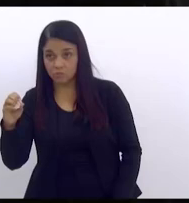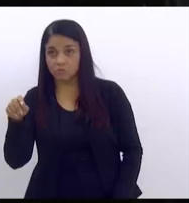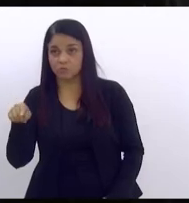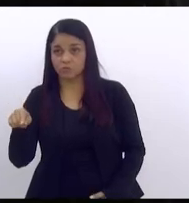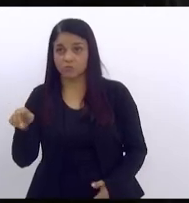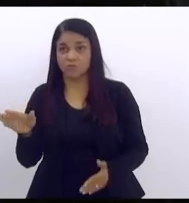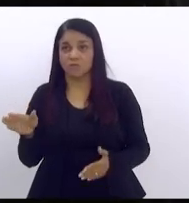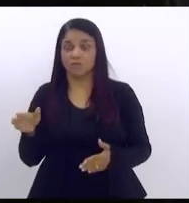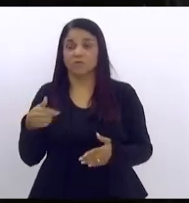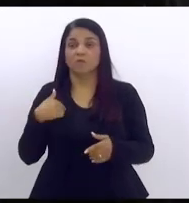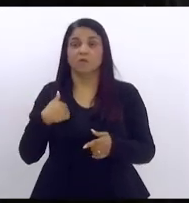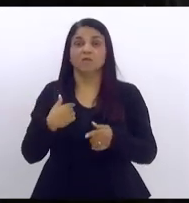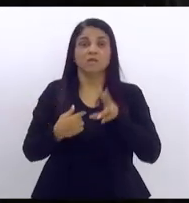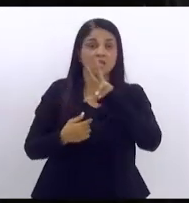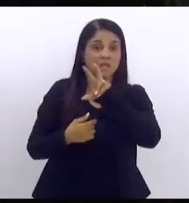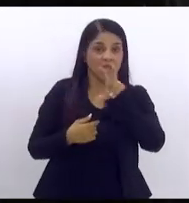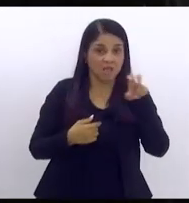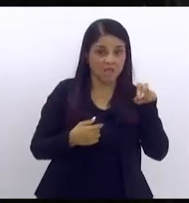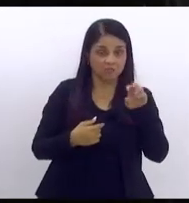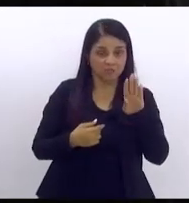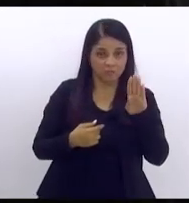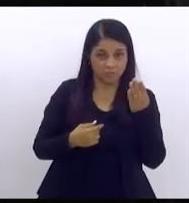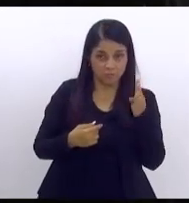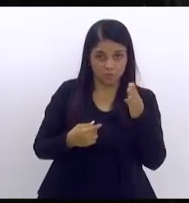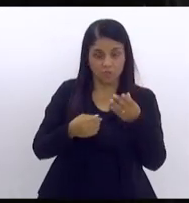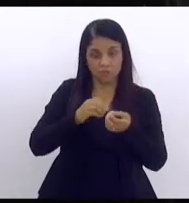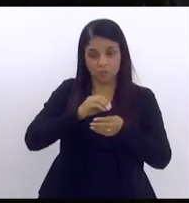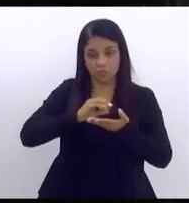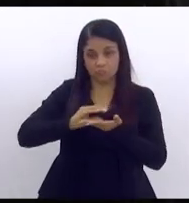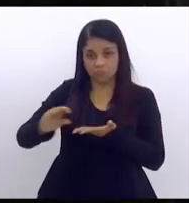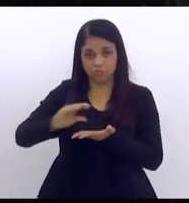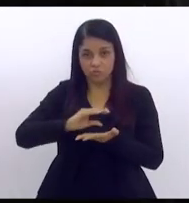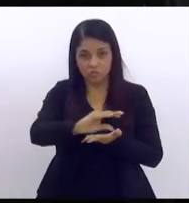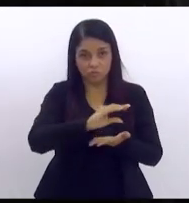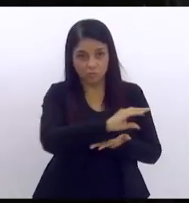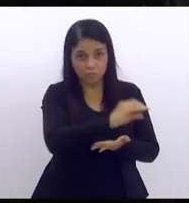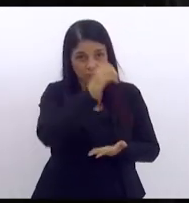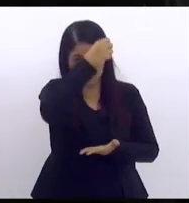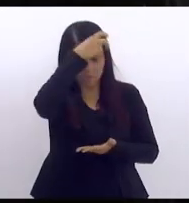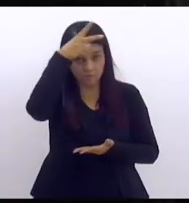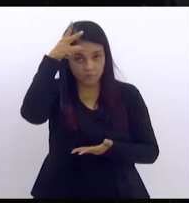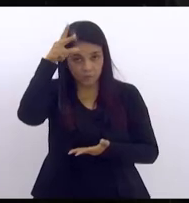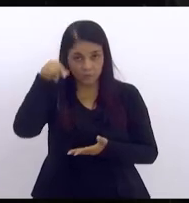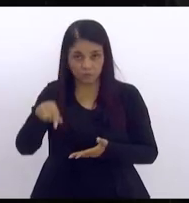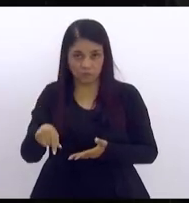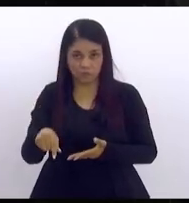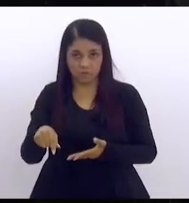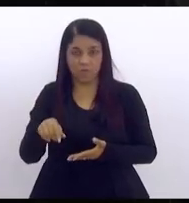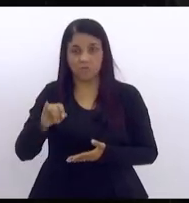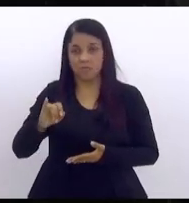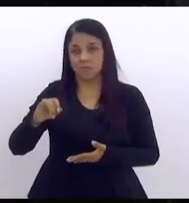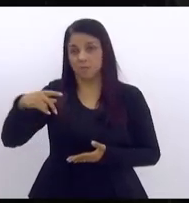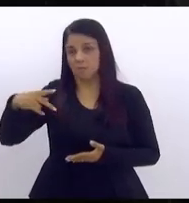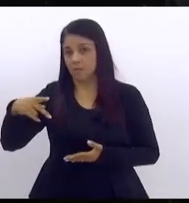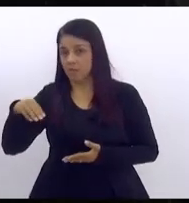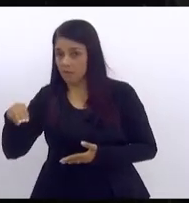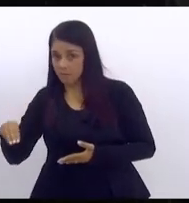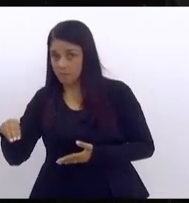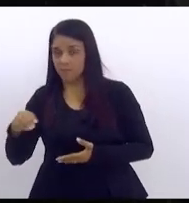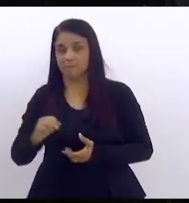500 milhões de reais serão distribuídos pela prefeitura segundo o IPM inclusive